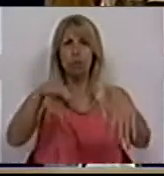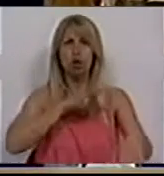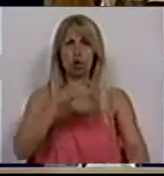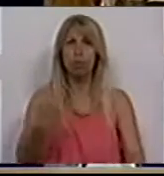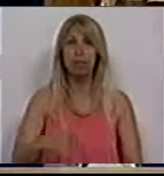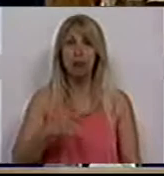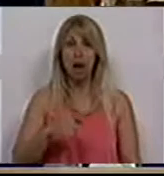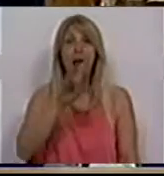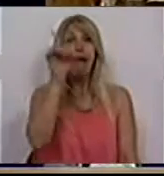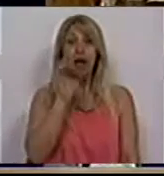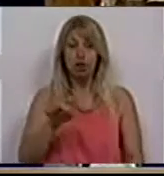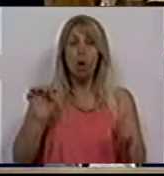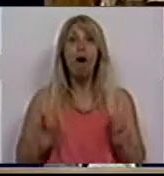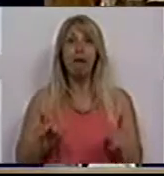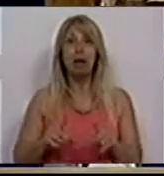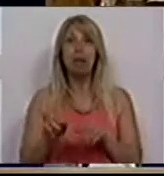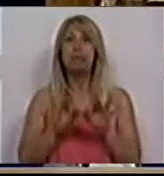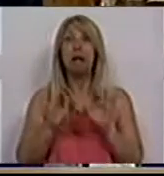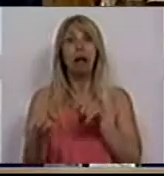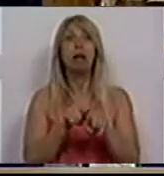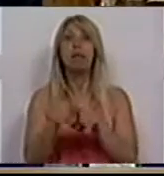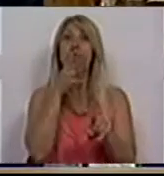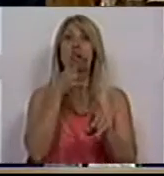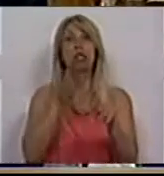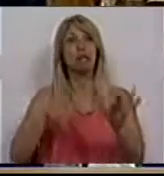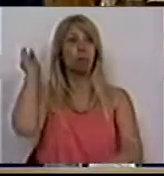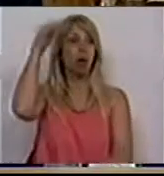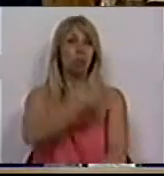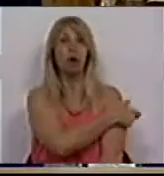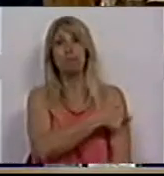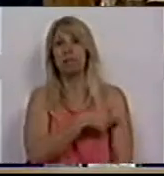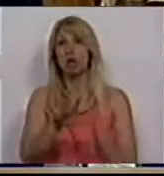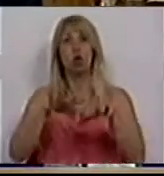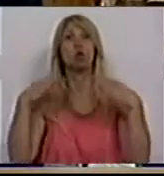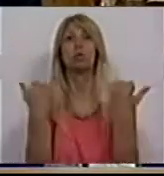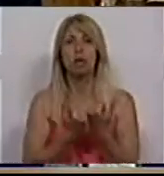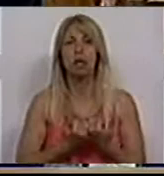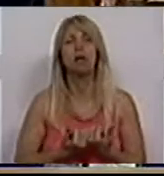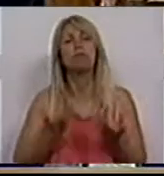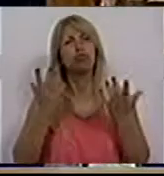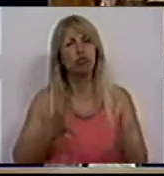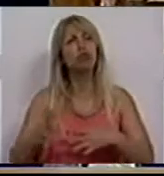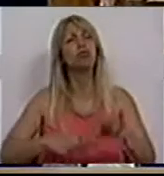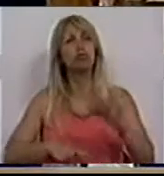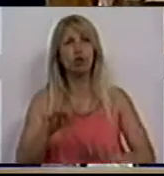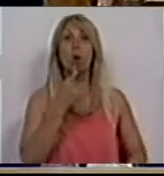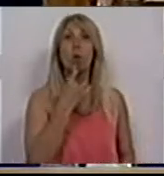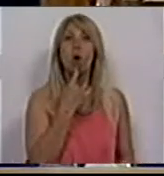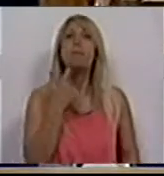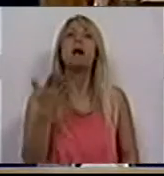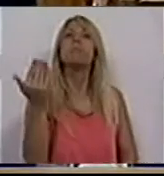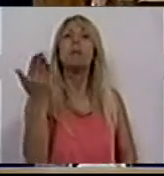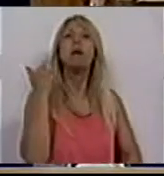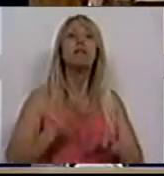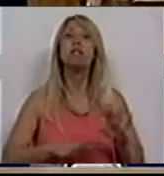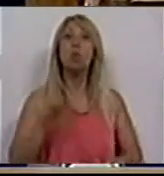questão que temos que colocar aqui enquanto deputados da Assembleia da República, enquanto representantes, enquanto sociedade, é que já muito foi feito. Mas o que é que há mais a